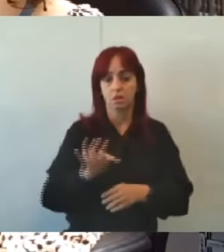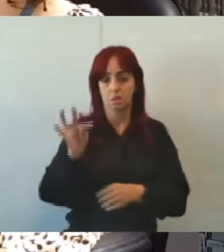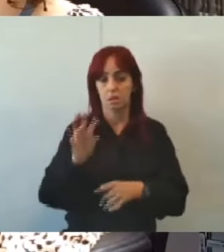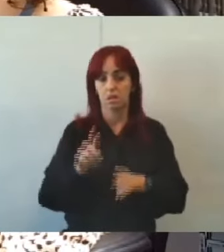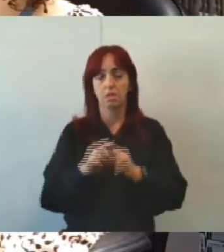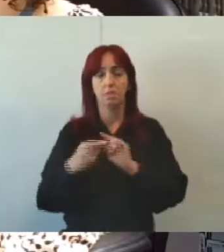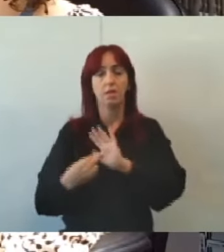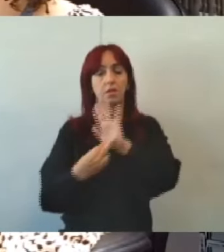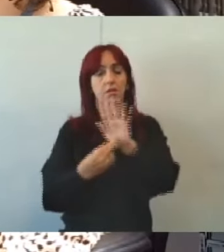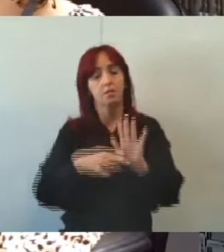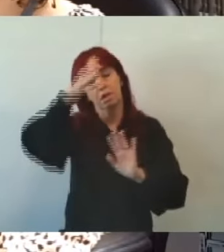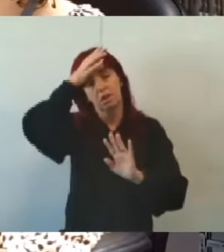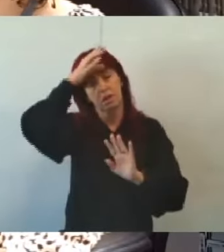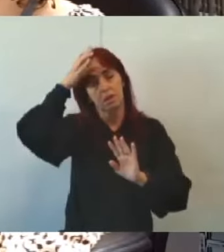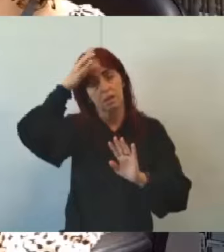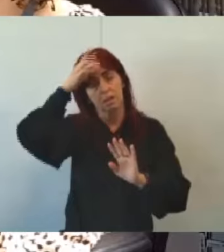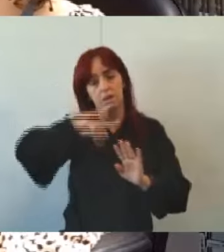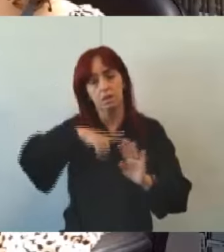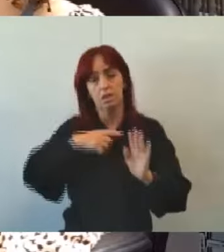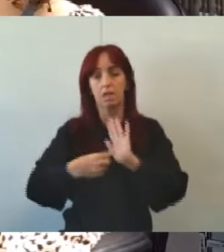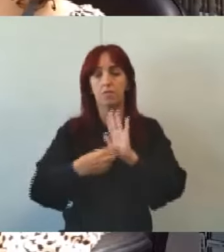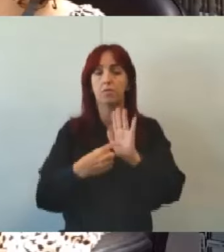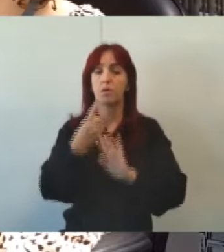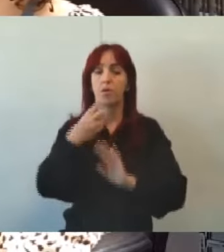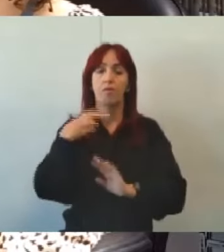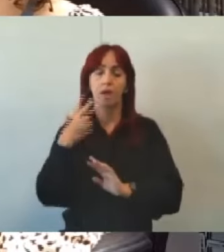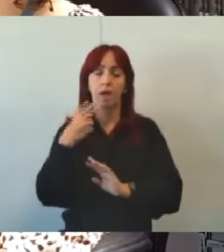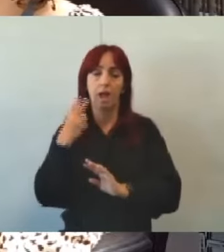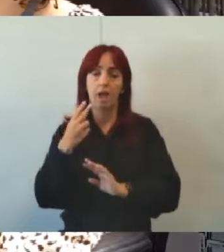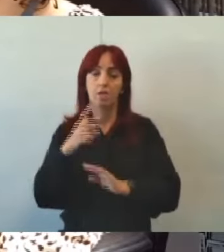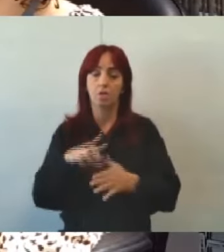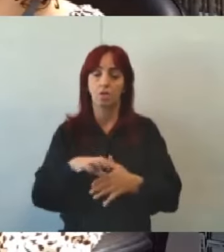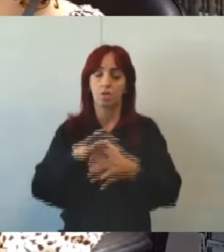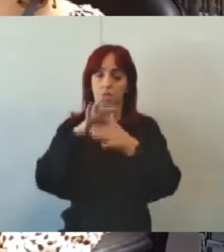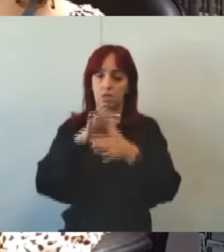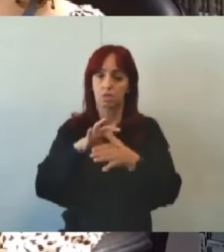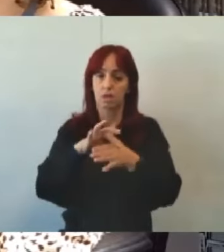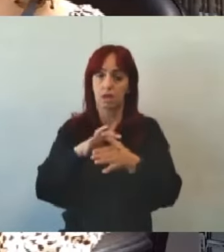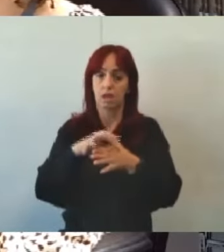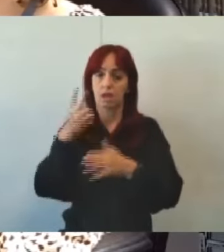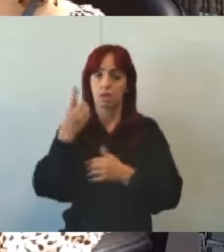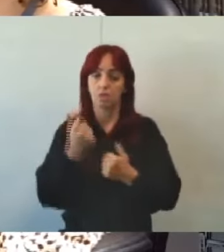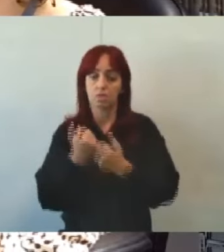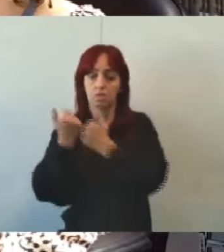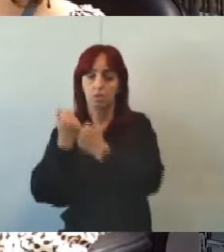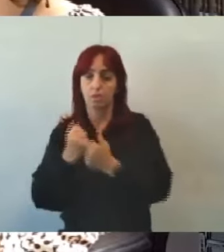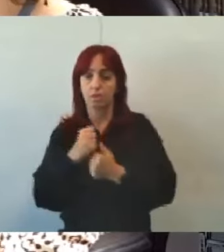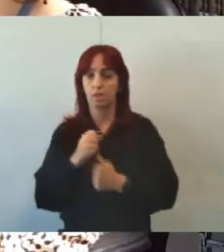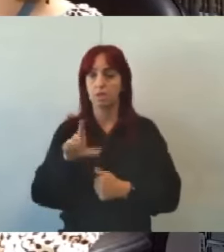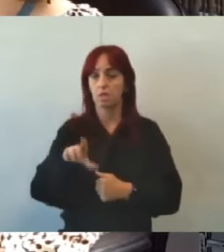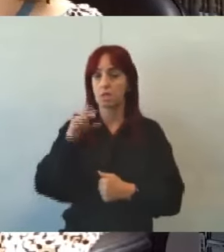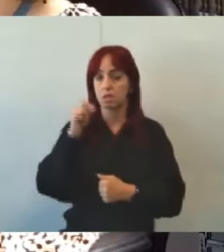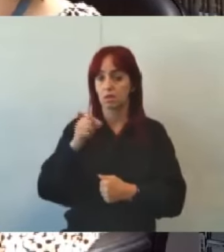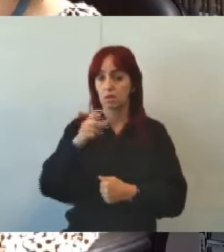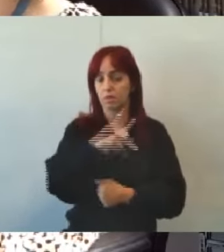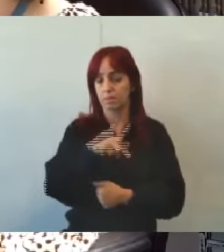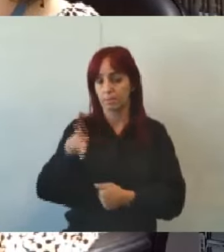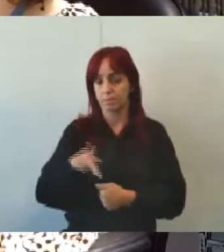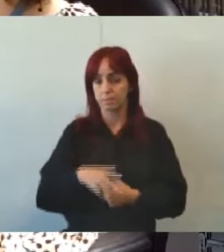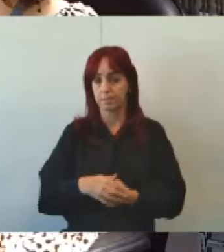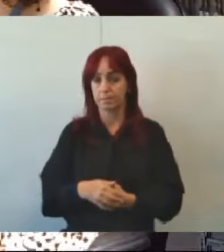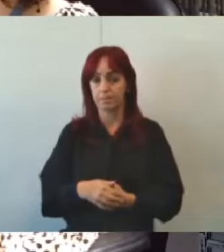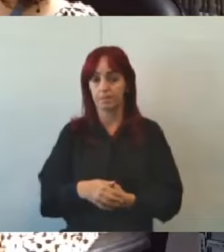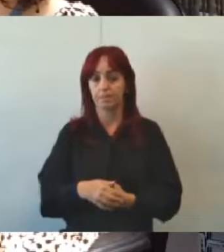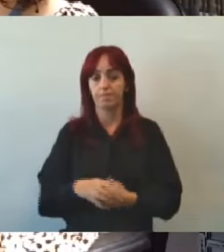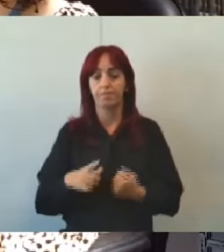Câmara Municipal será feita por um vereador titular e um suplente indicados pelo presidente e o artigo